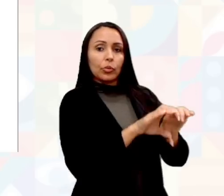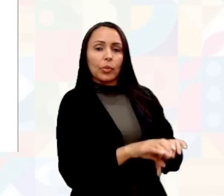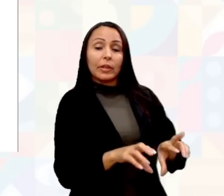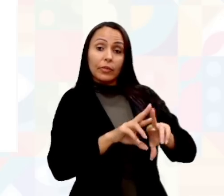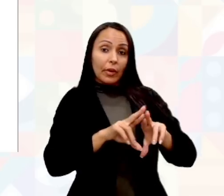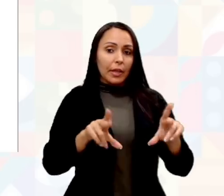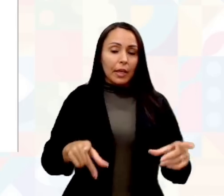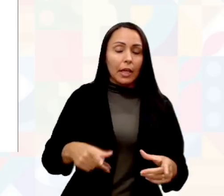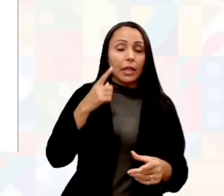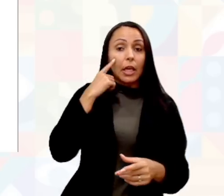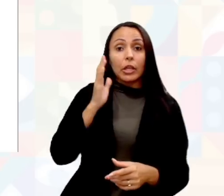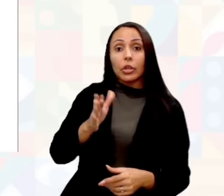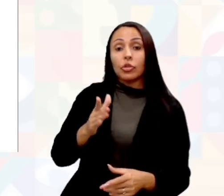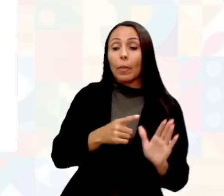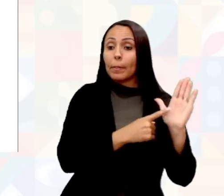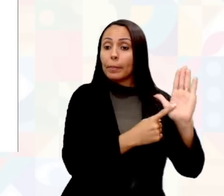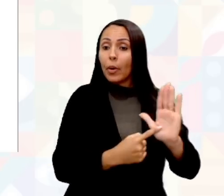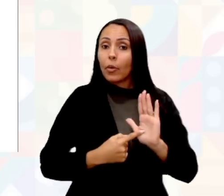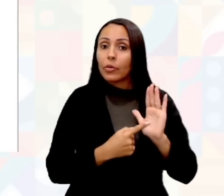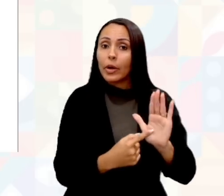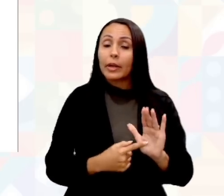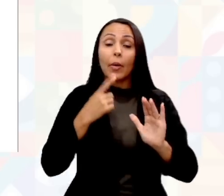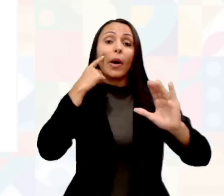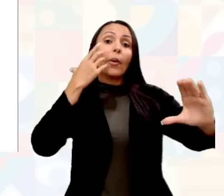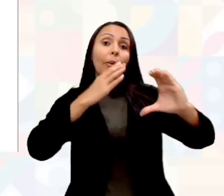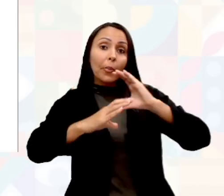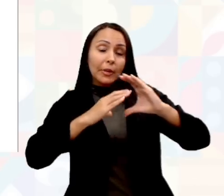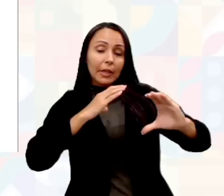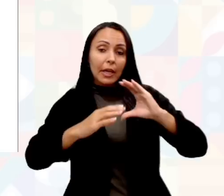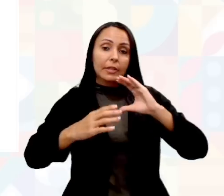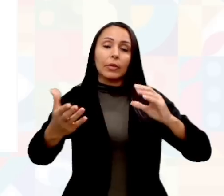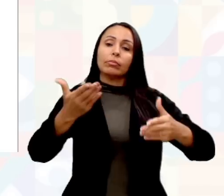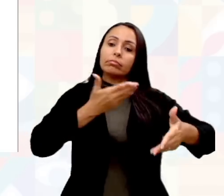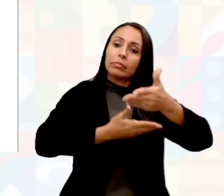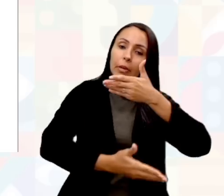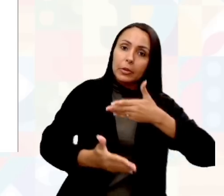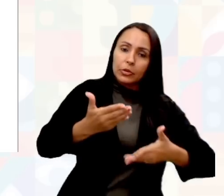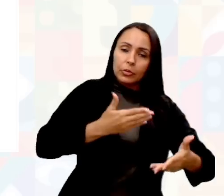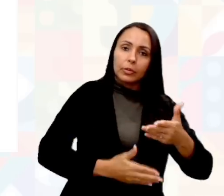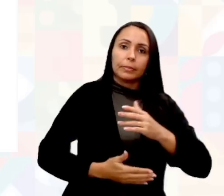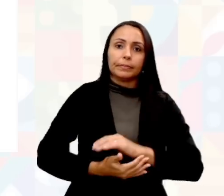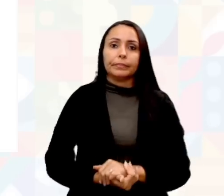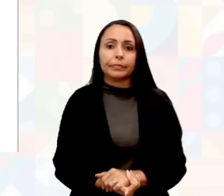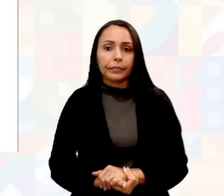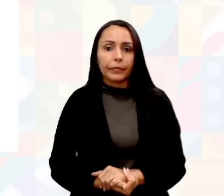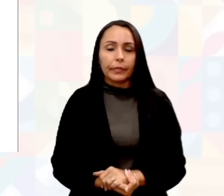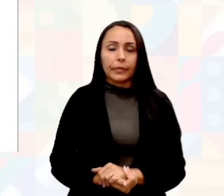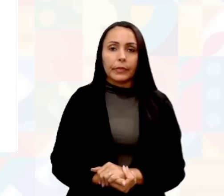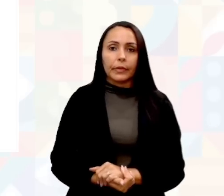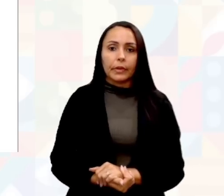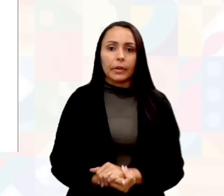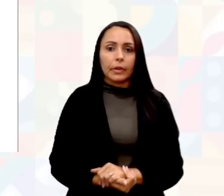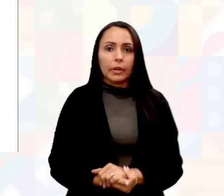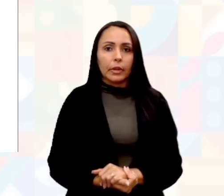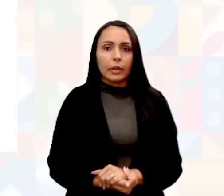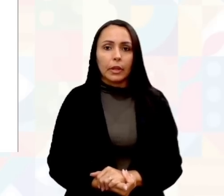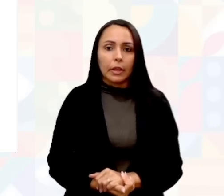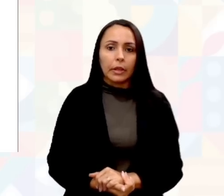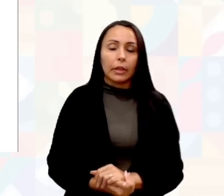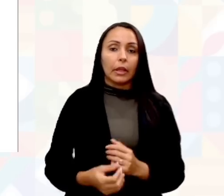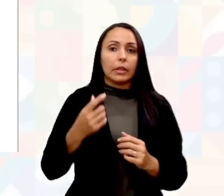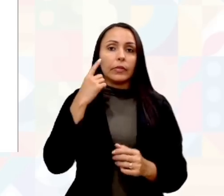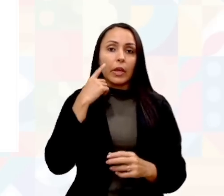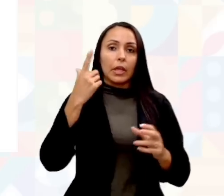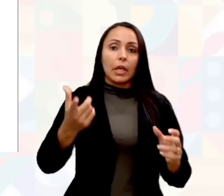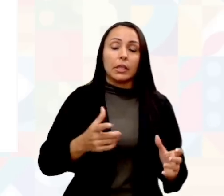já demonstra que há uma comunicação, mistura entre as diferentes funções, entre as diferentes